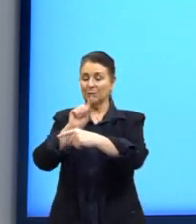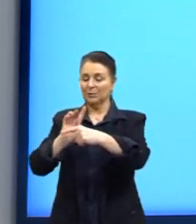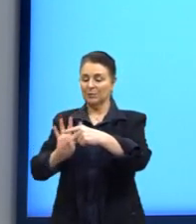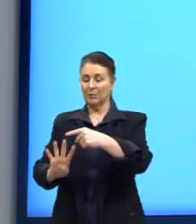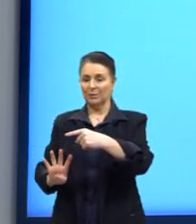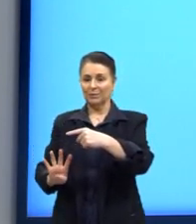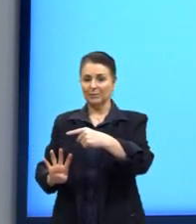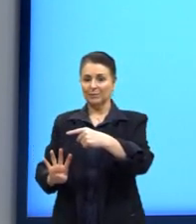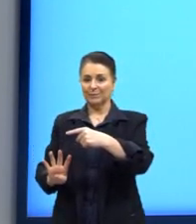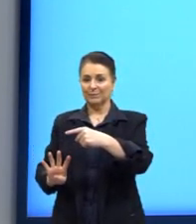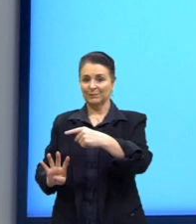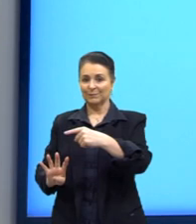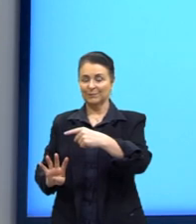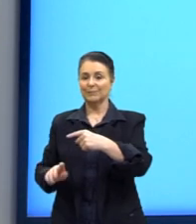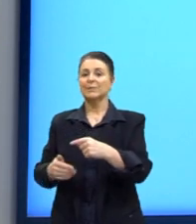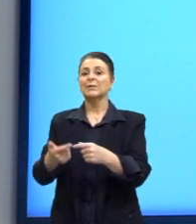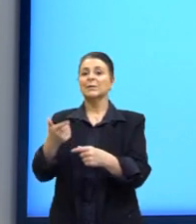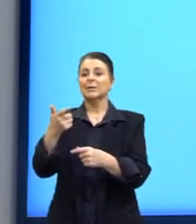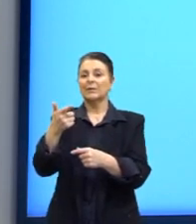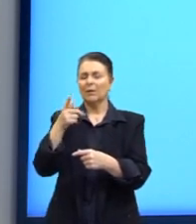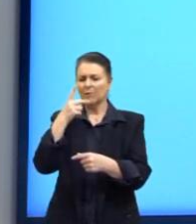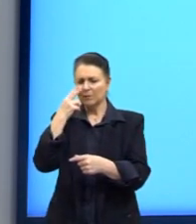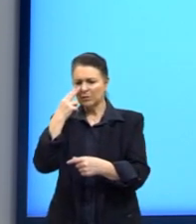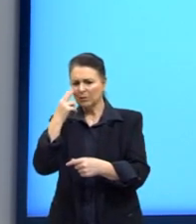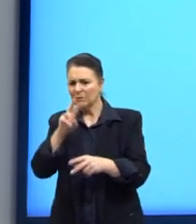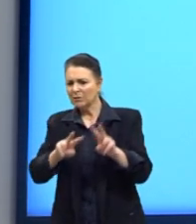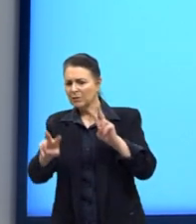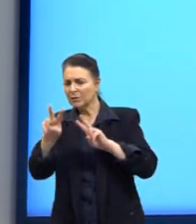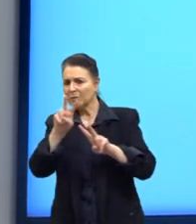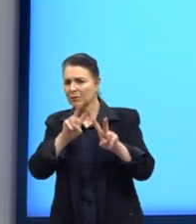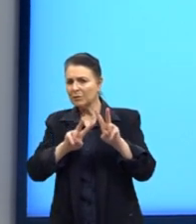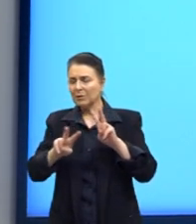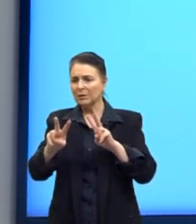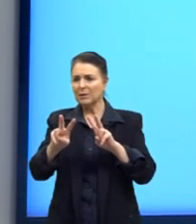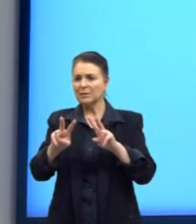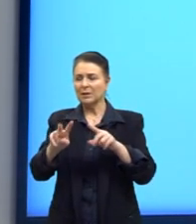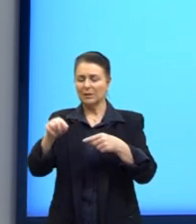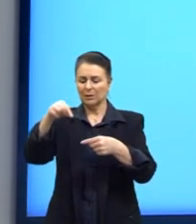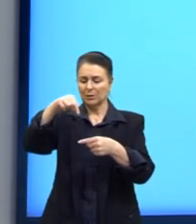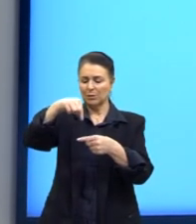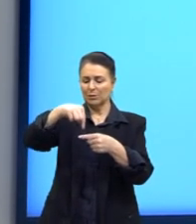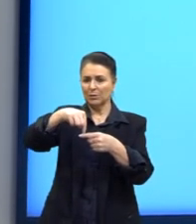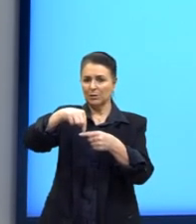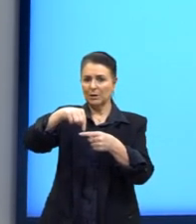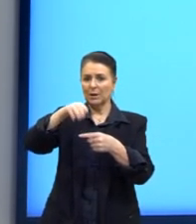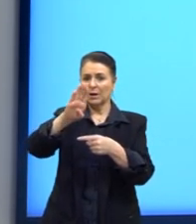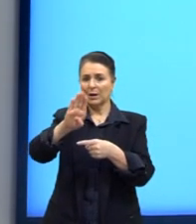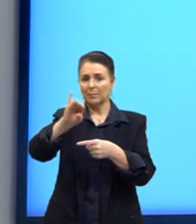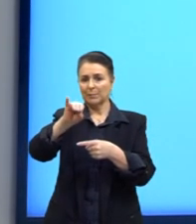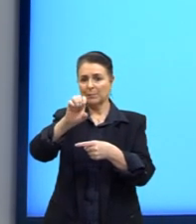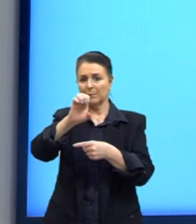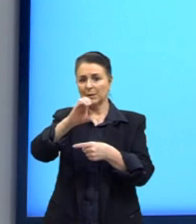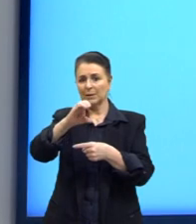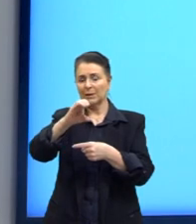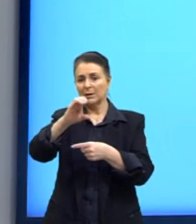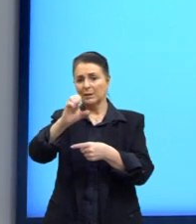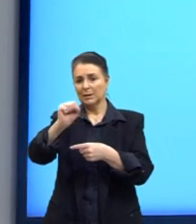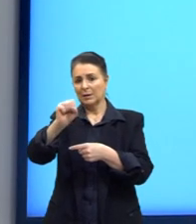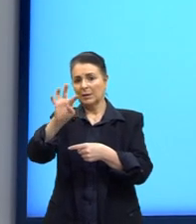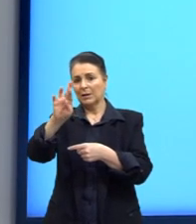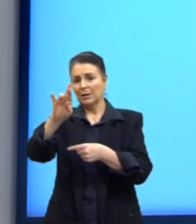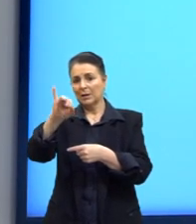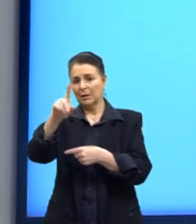Nós conseguimos, até, visualizar ali um eixo, que nós chamamos de bissetriz. E, nessa